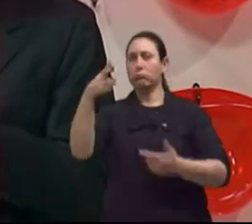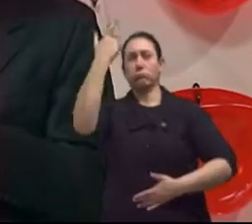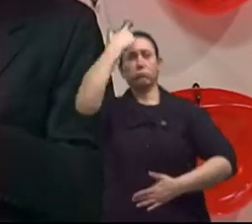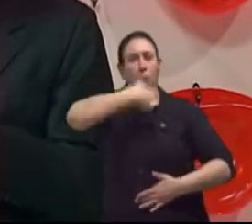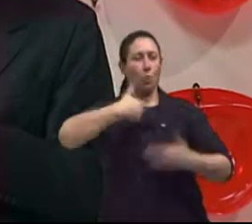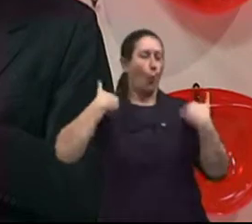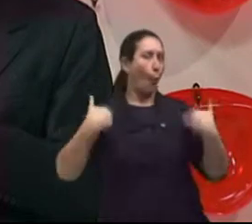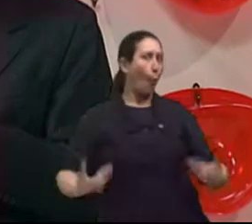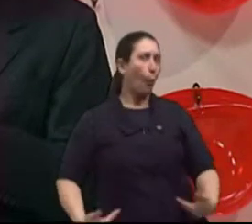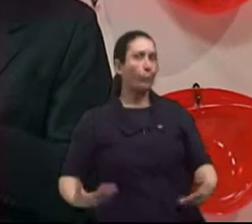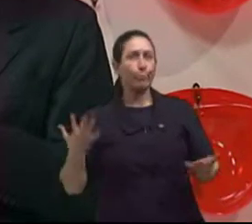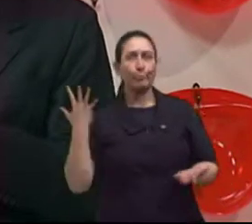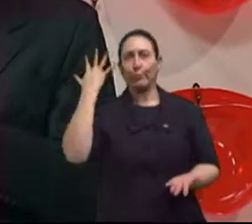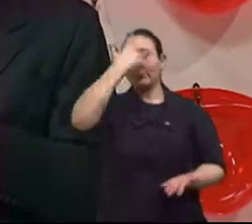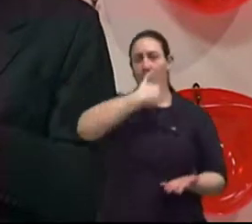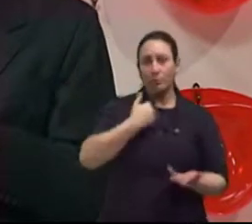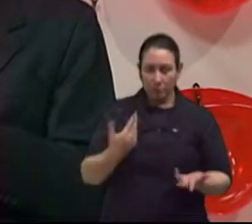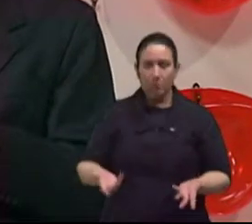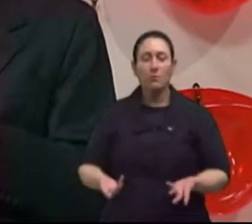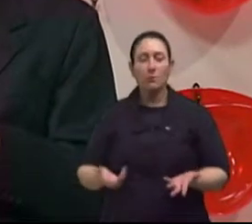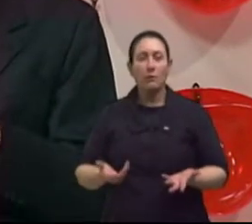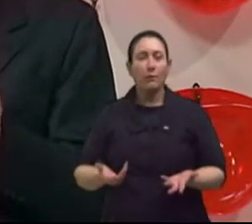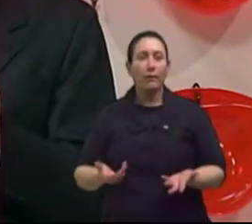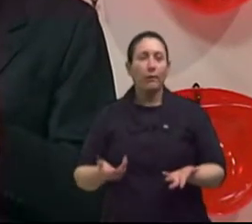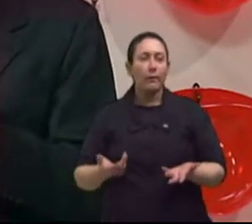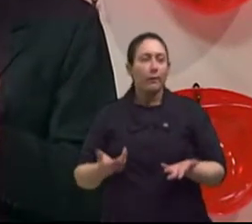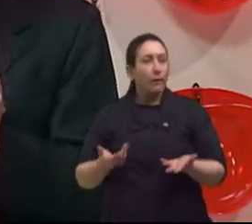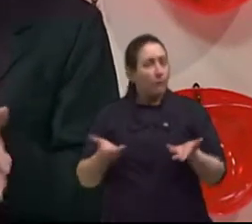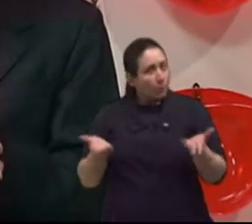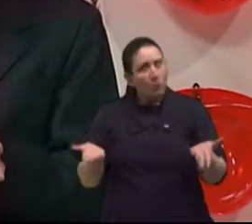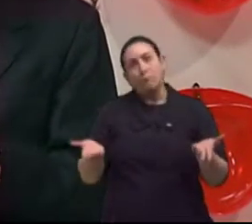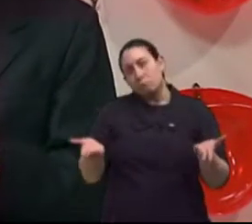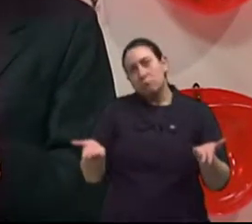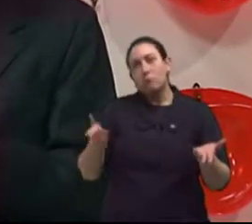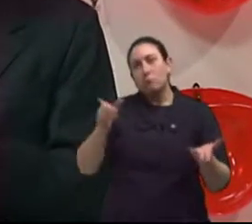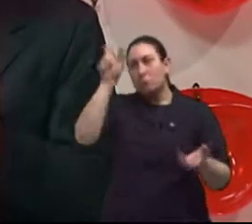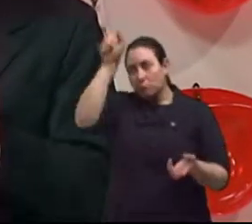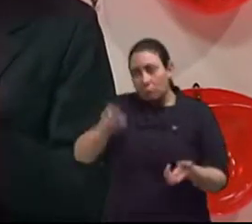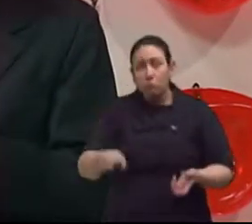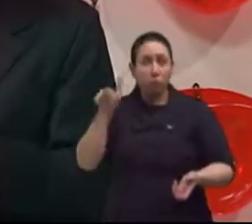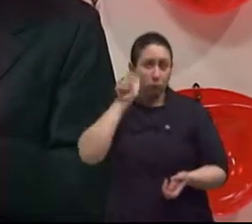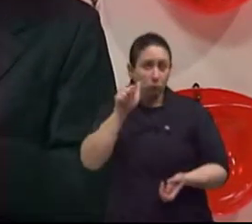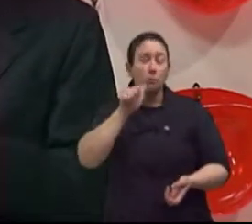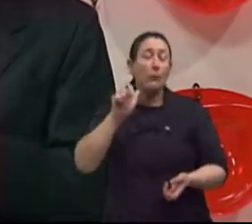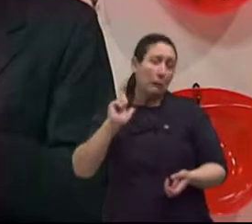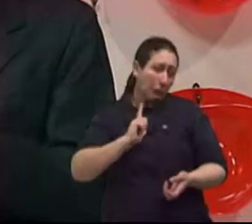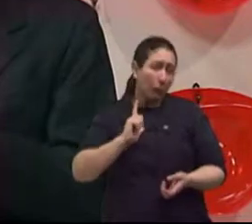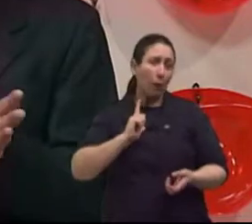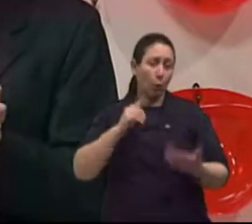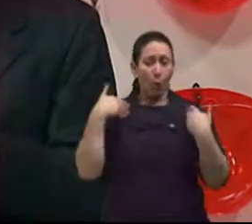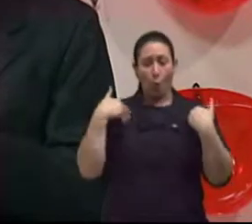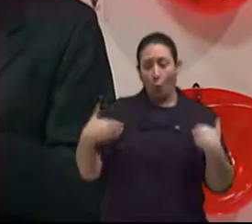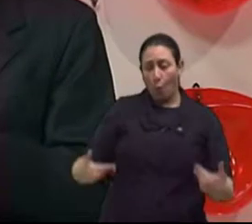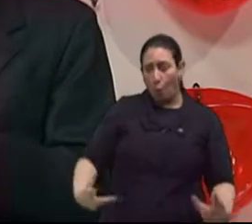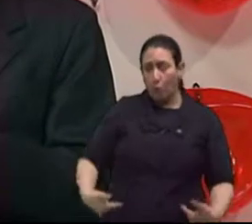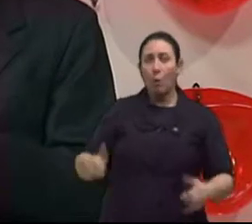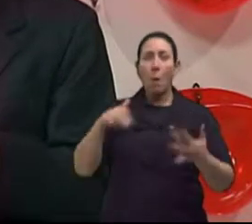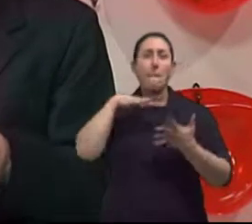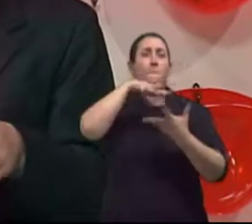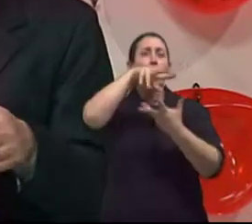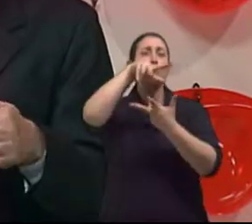físicos. Então, ela tem um padrão de corpo que é aceito